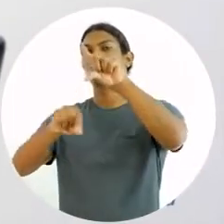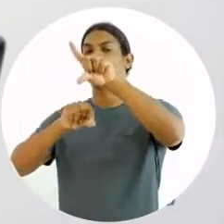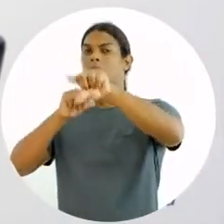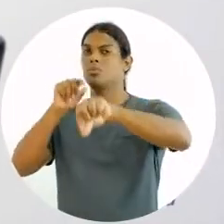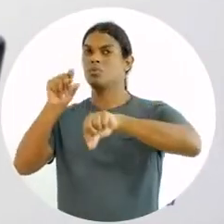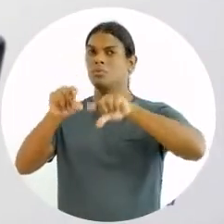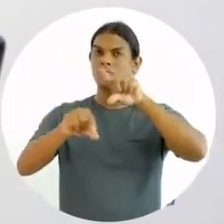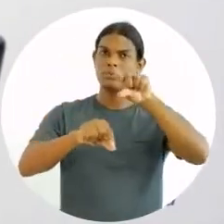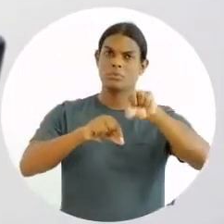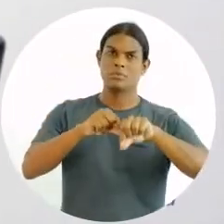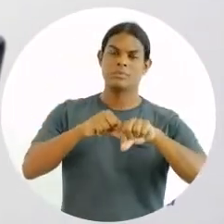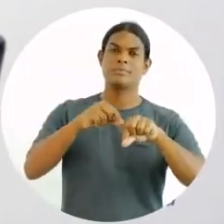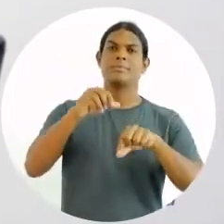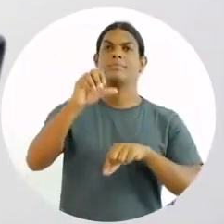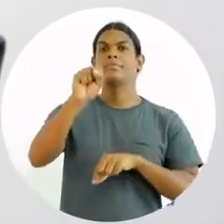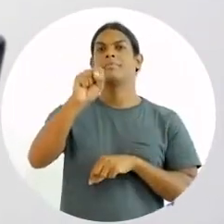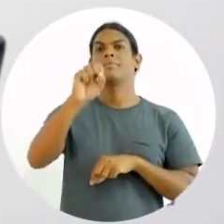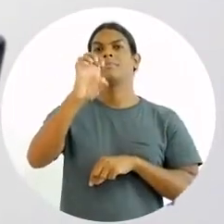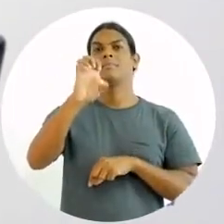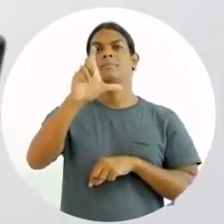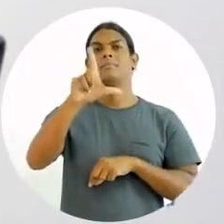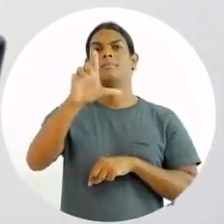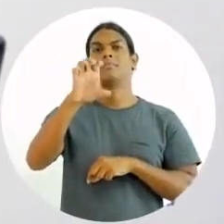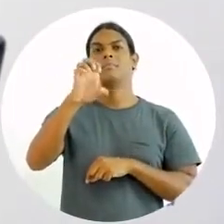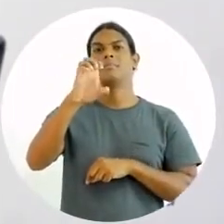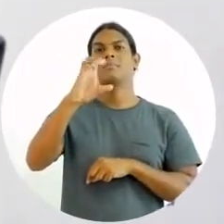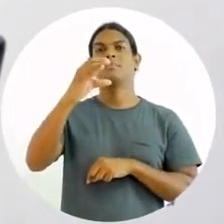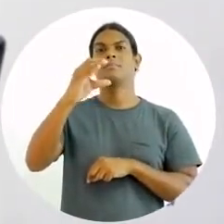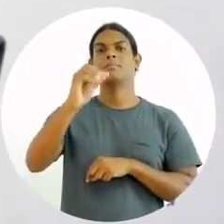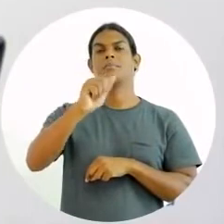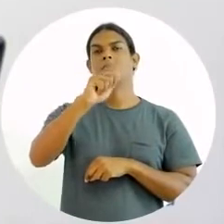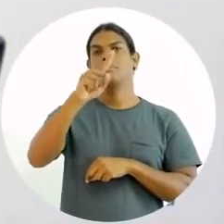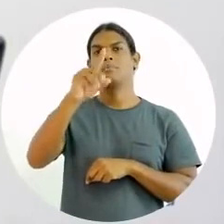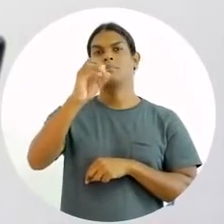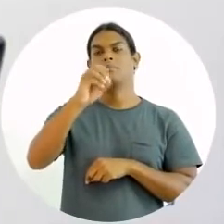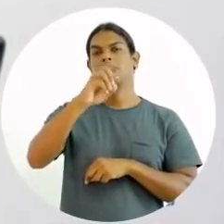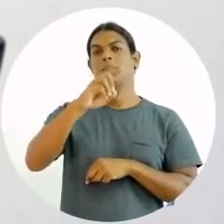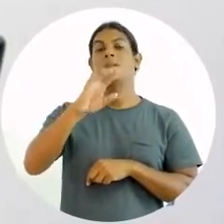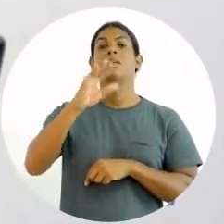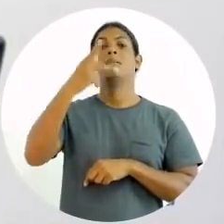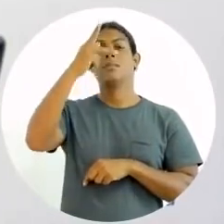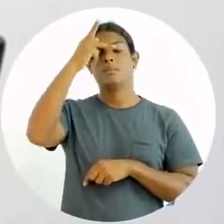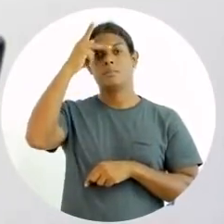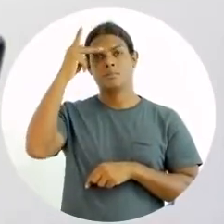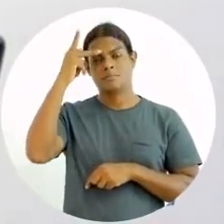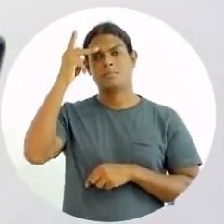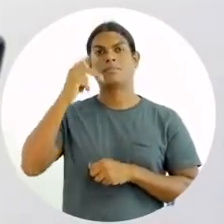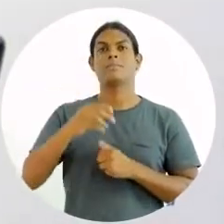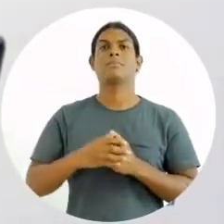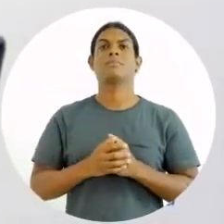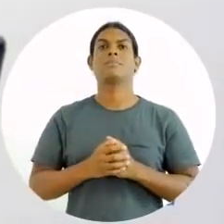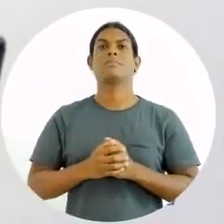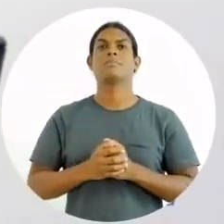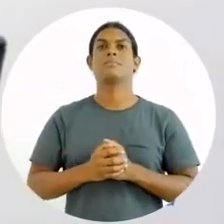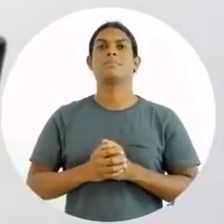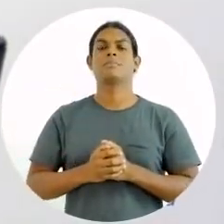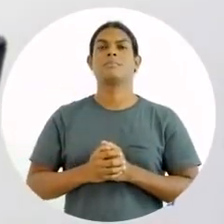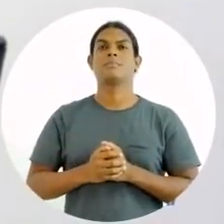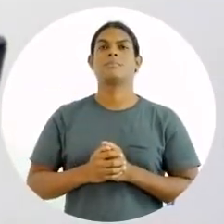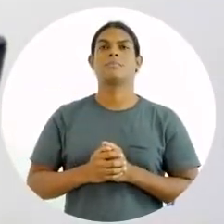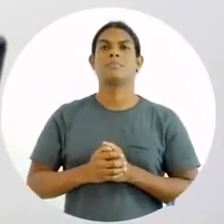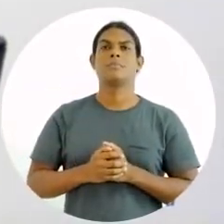seleção. Então, recrutamento e seleção é uma atividade do processo de agregar pessoas.